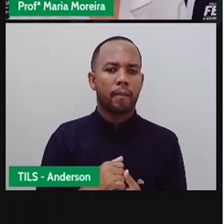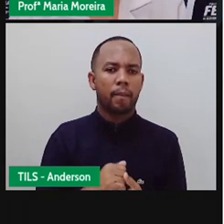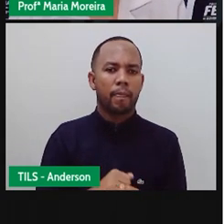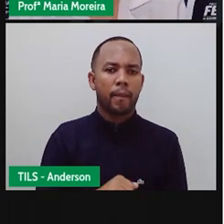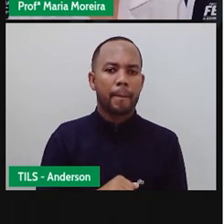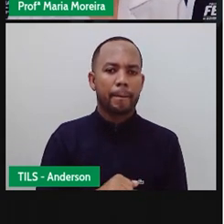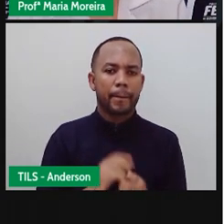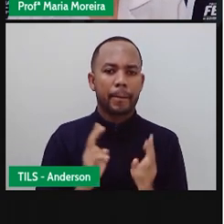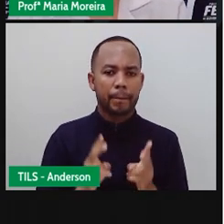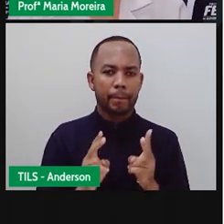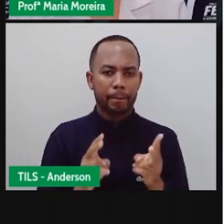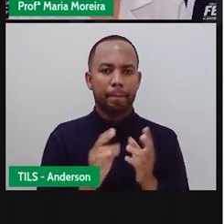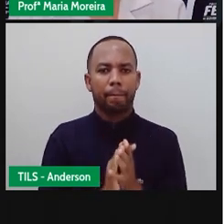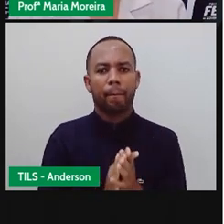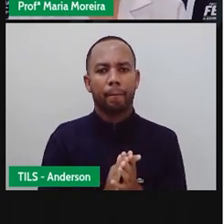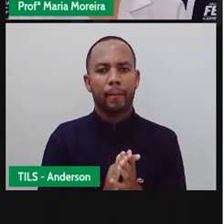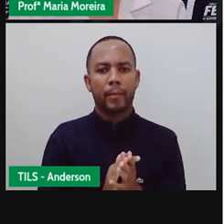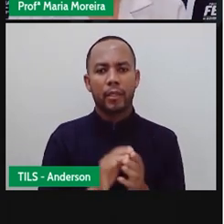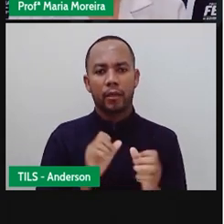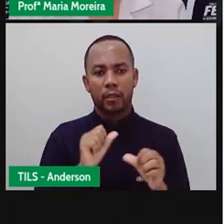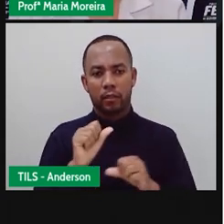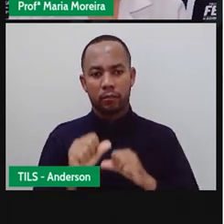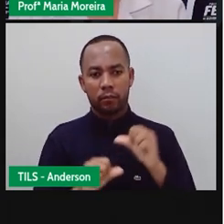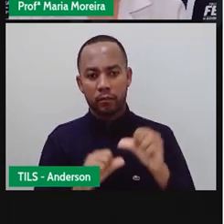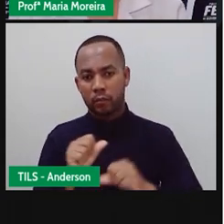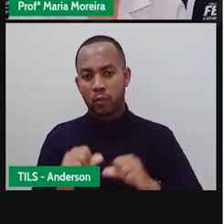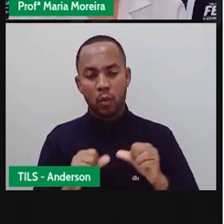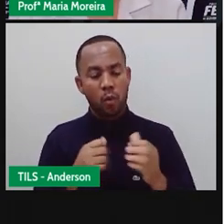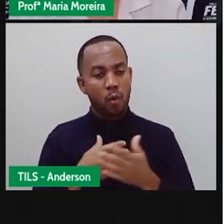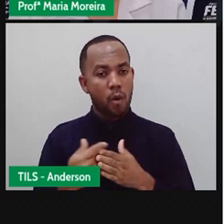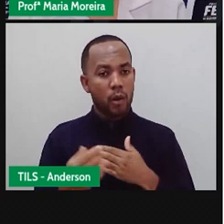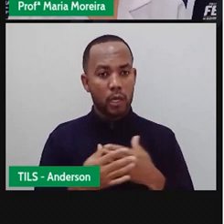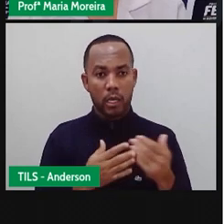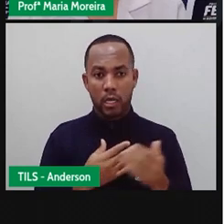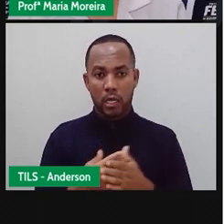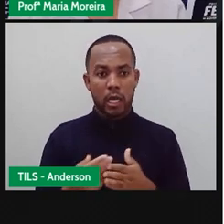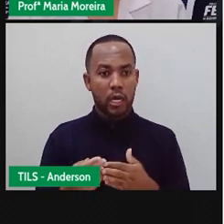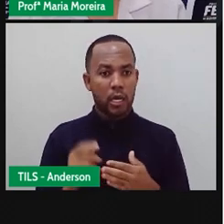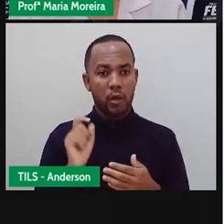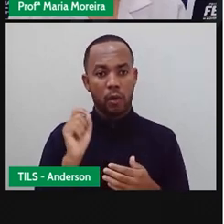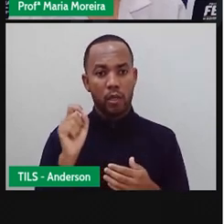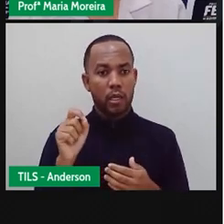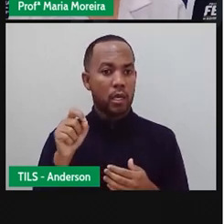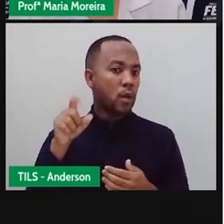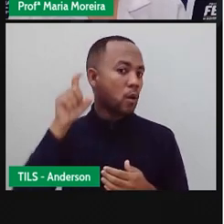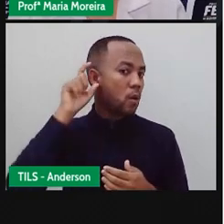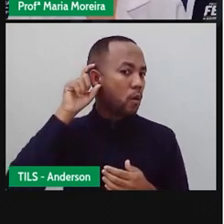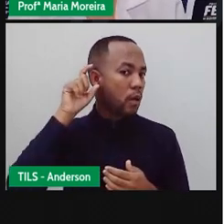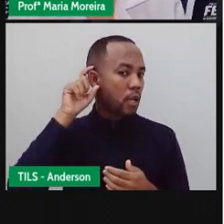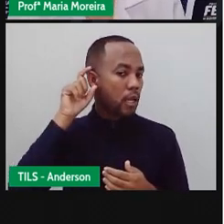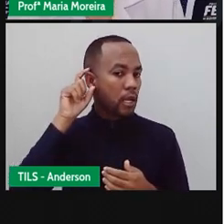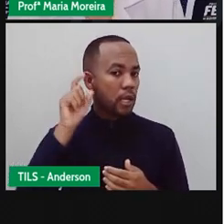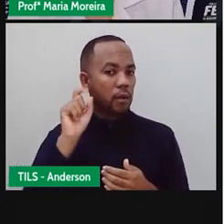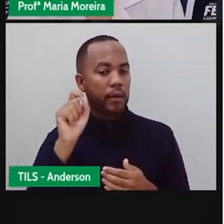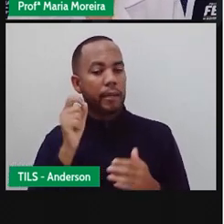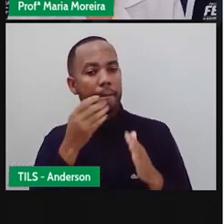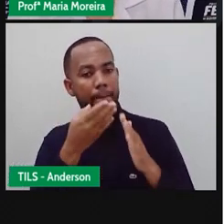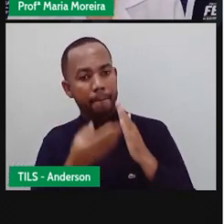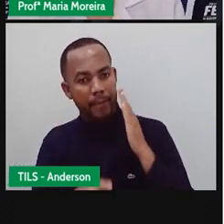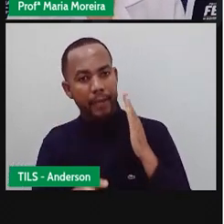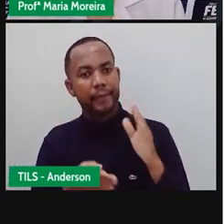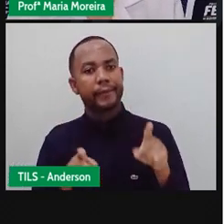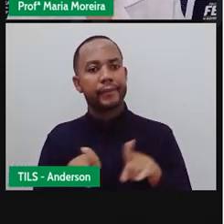Seguindo Bom, alterações em qualquer parte da orelha Podem ocasionar o quê? A perda auditiva